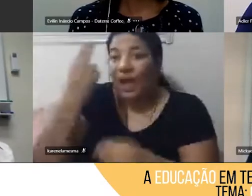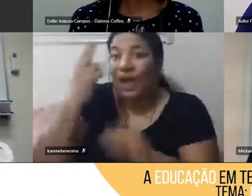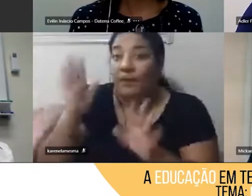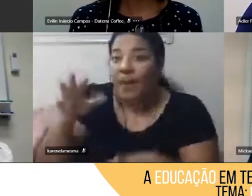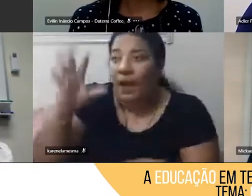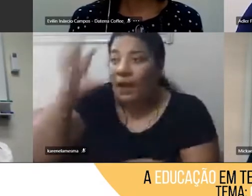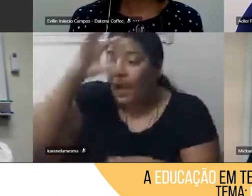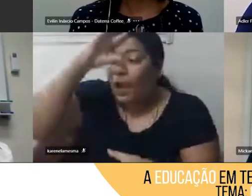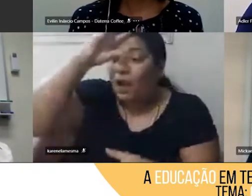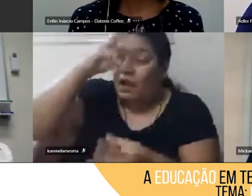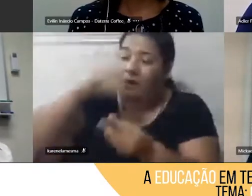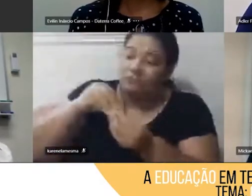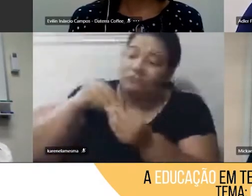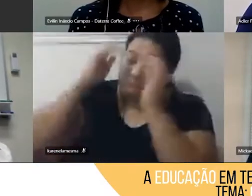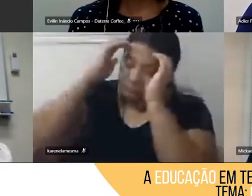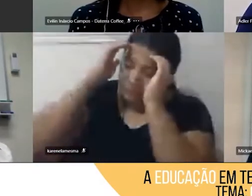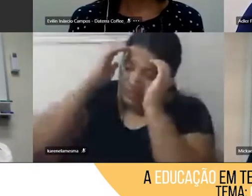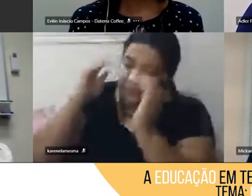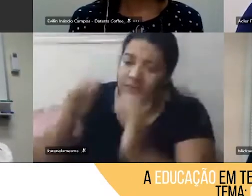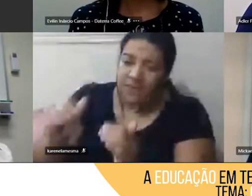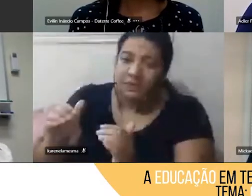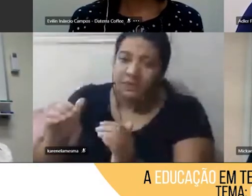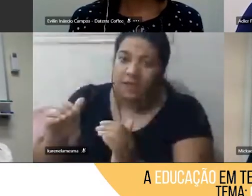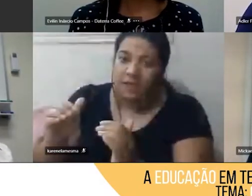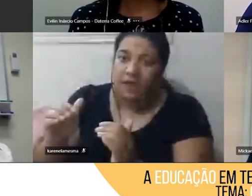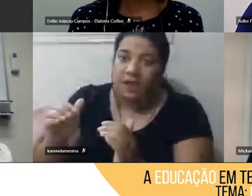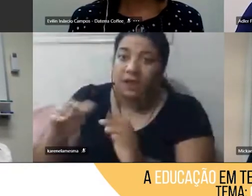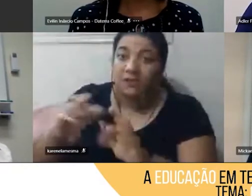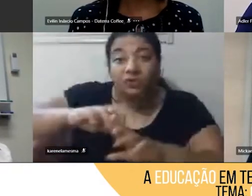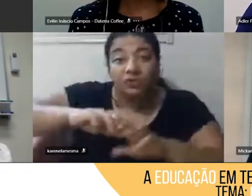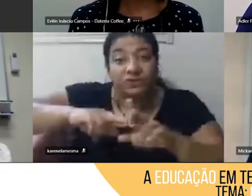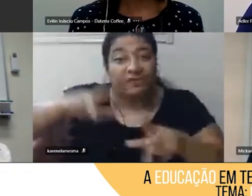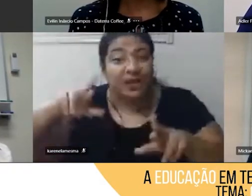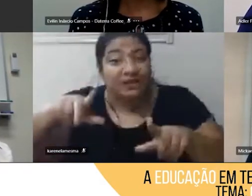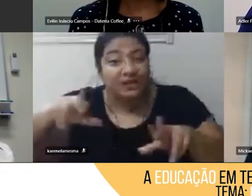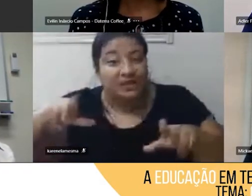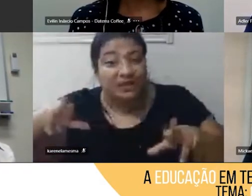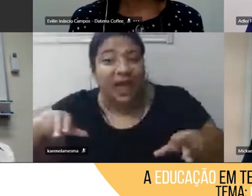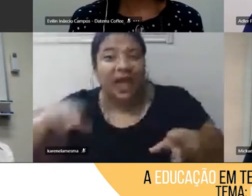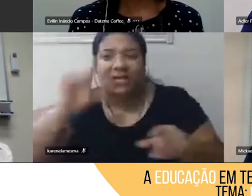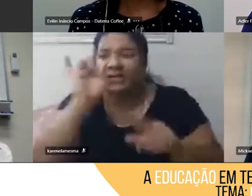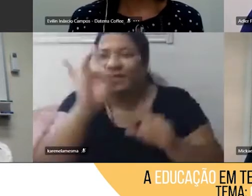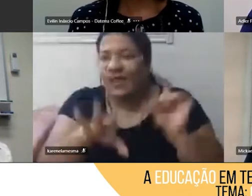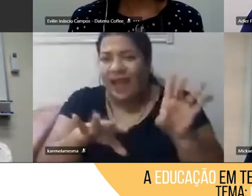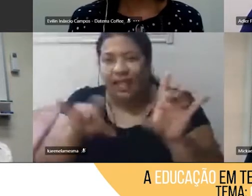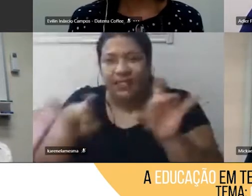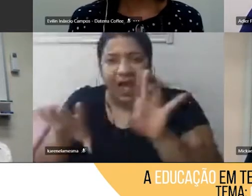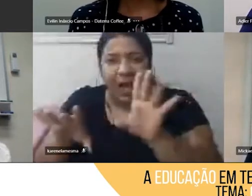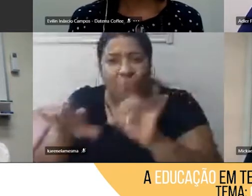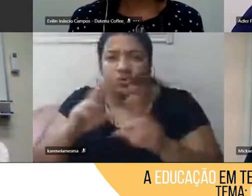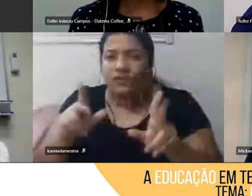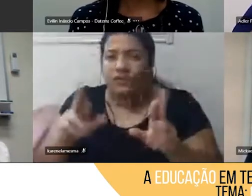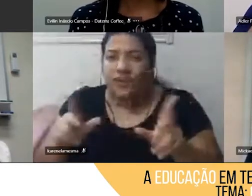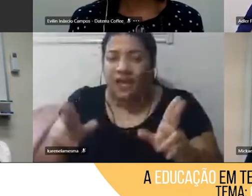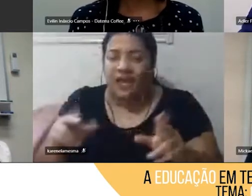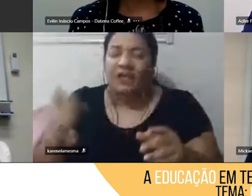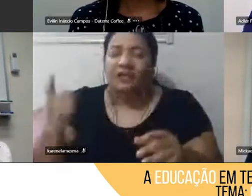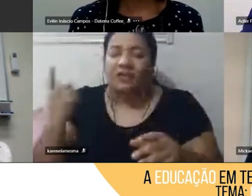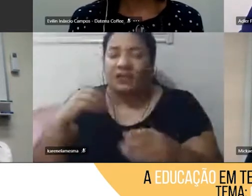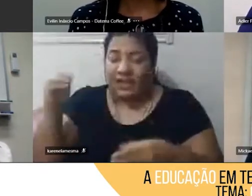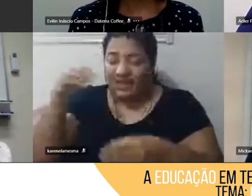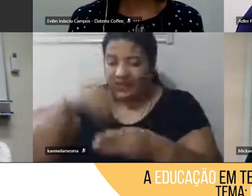respeitar o outro, respeitar as diversidades que existem, trazendo harmonia para os ambientes que eu estou inserido,